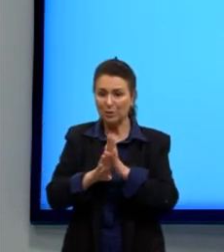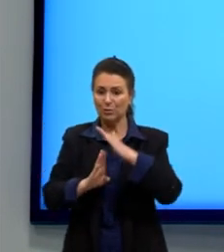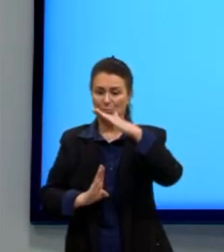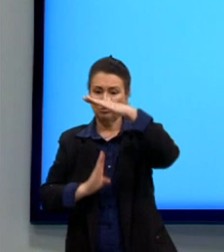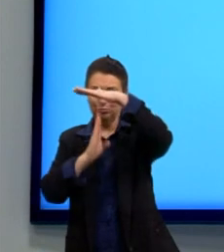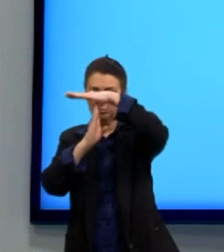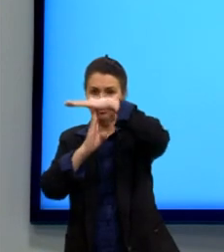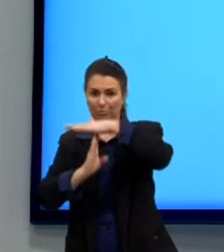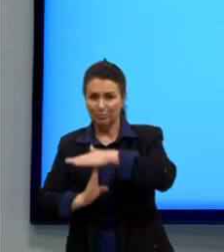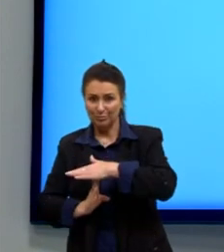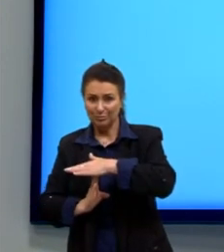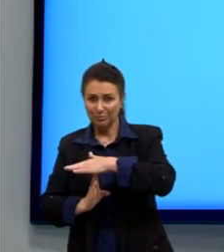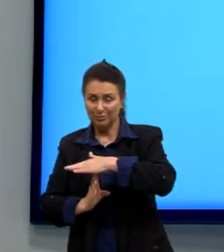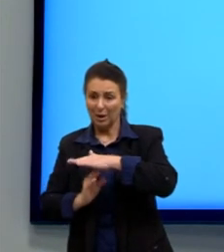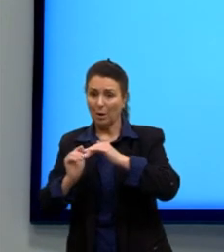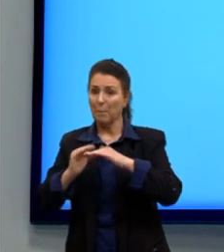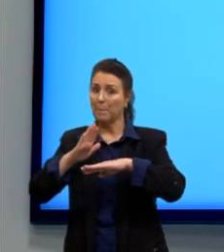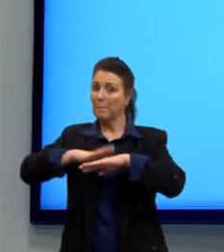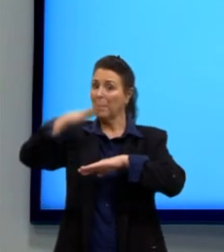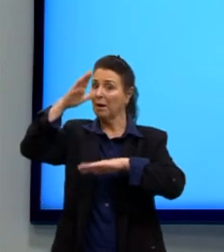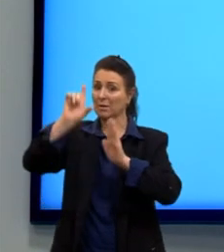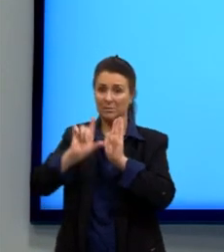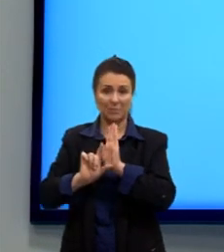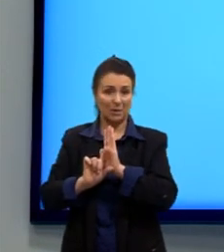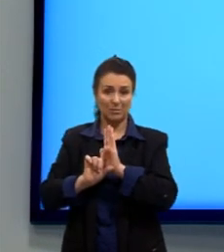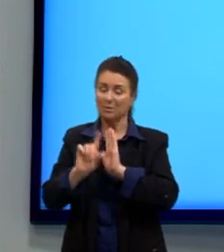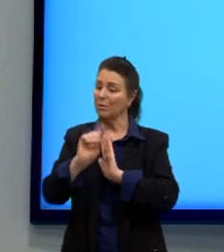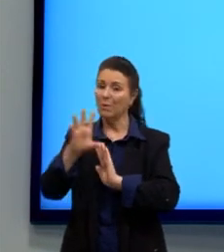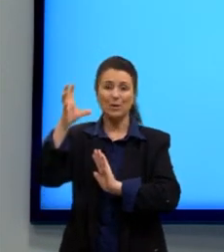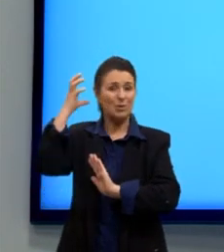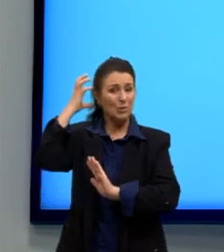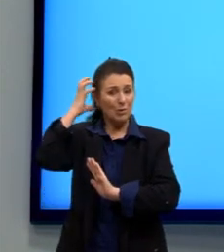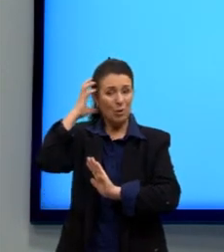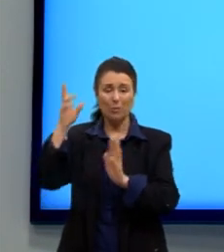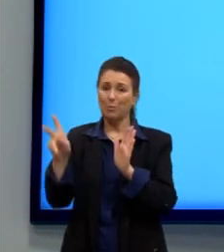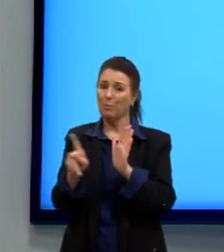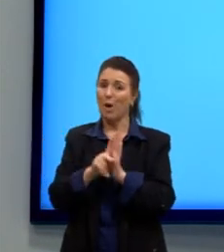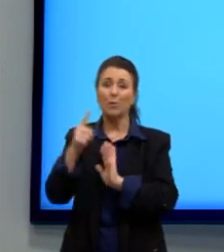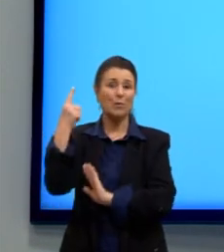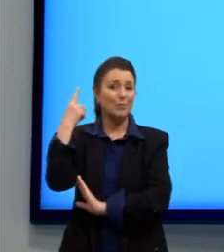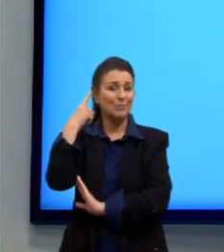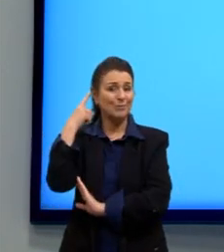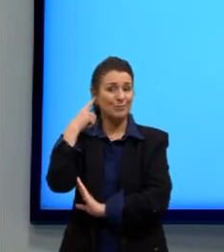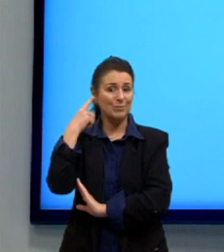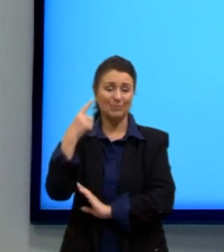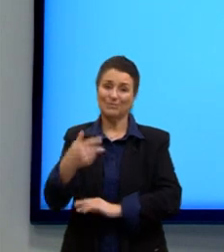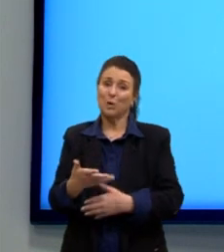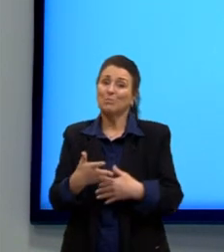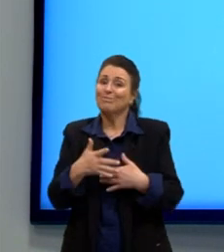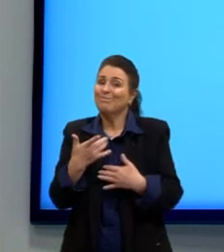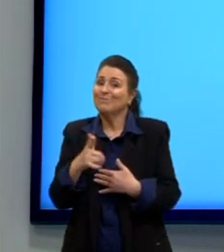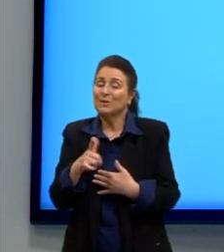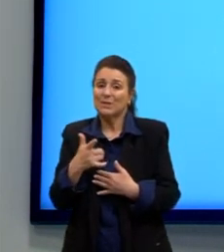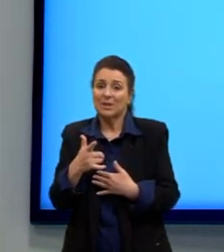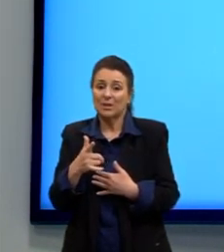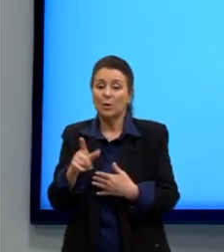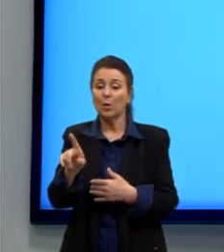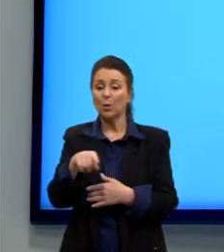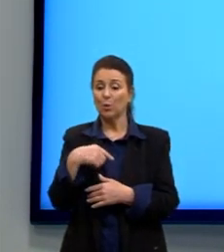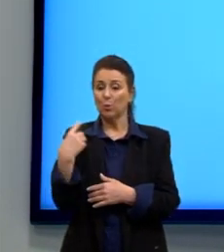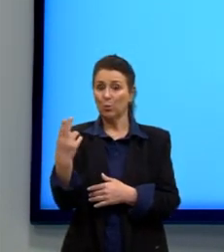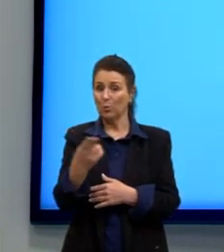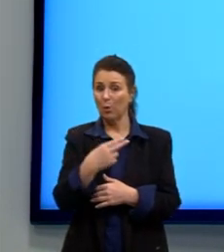considerados como sons para os nossos ouvidos. Então, não quer dizer que eles não existam. É o nosso, né, ouvido que não